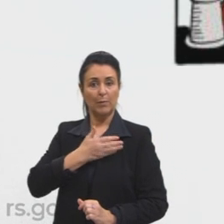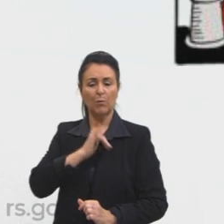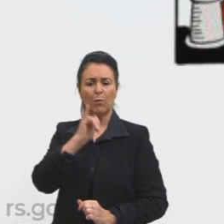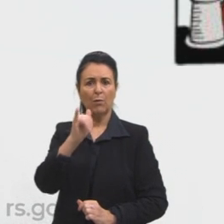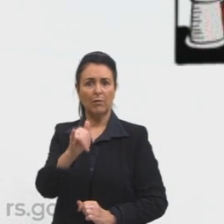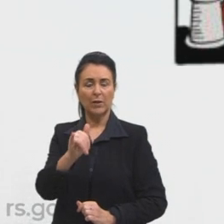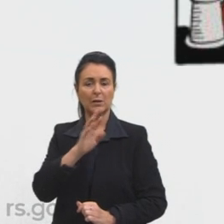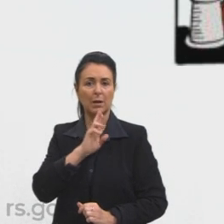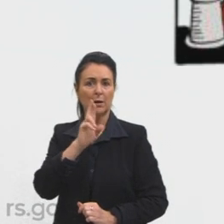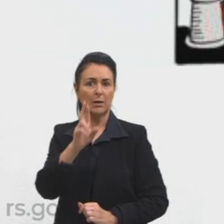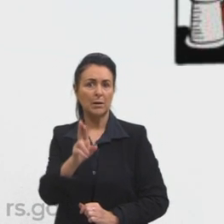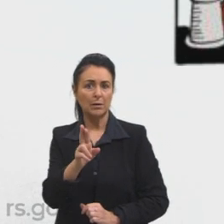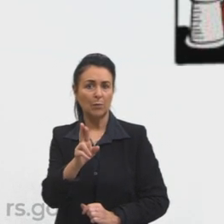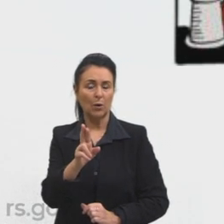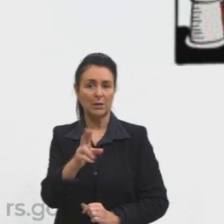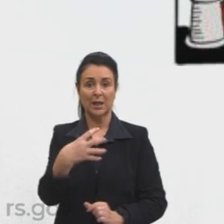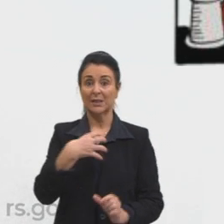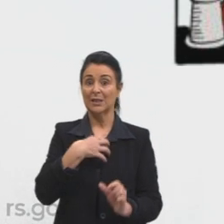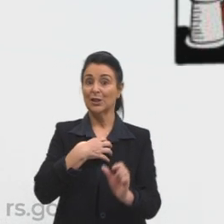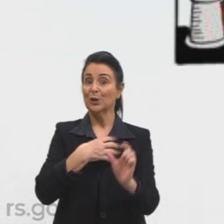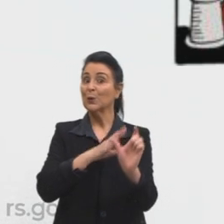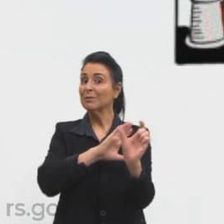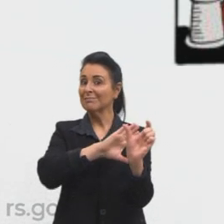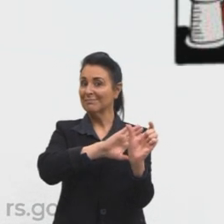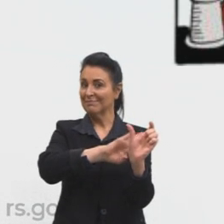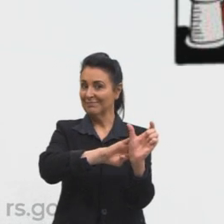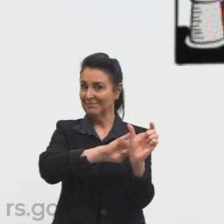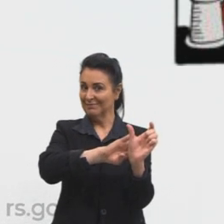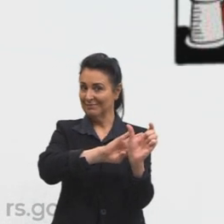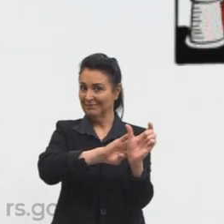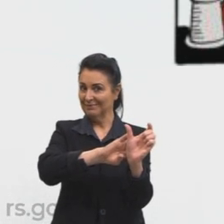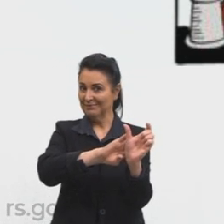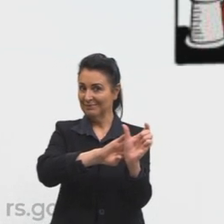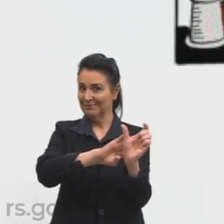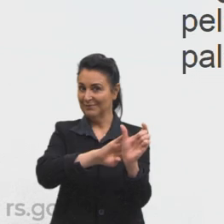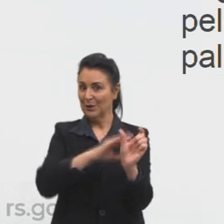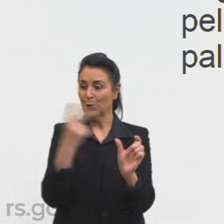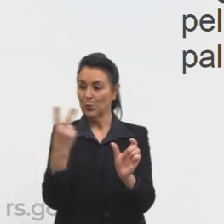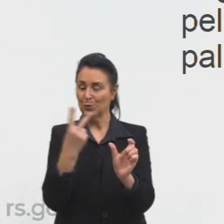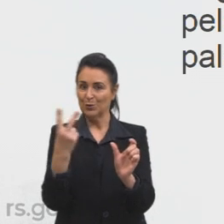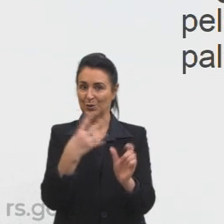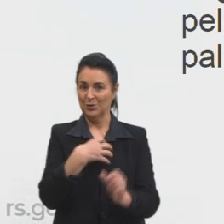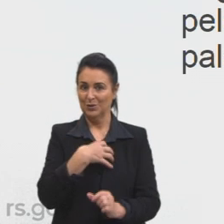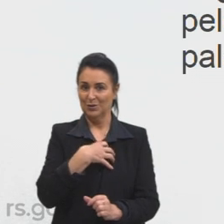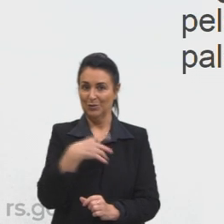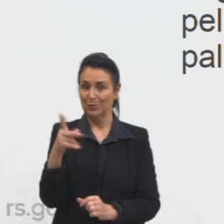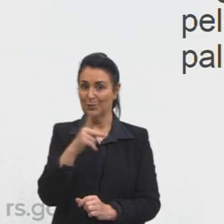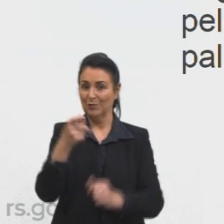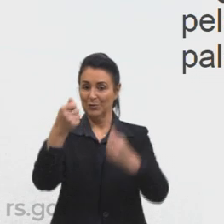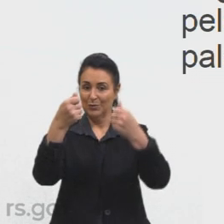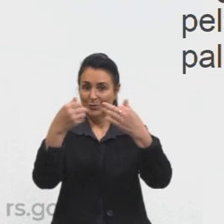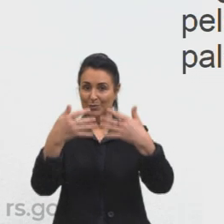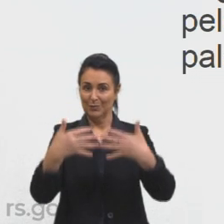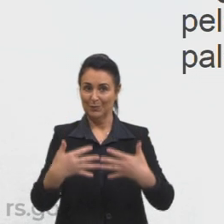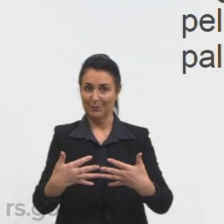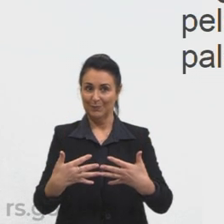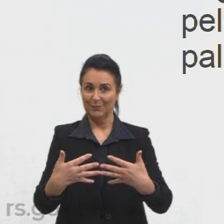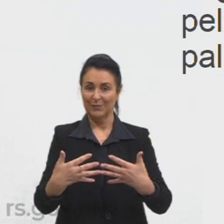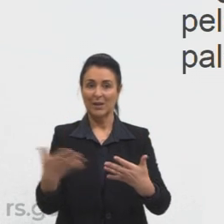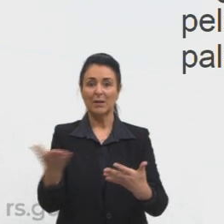trazer uma resposta com sentido muito mais denotativo e daí eu trouxe para vocês